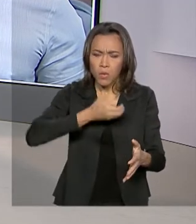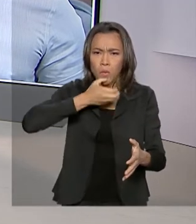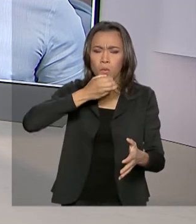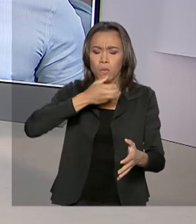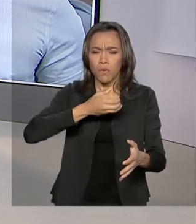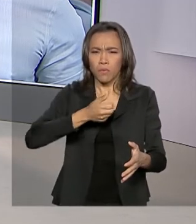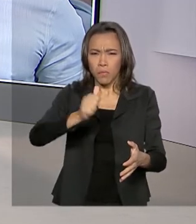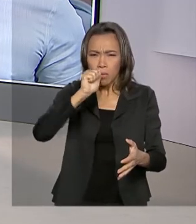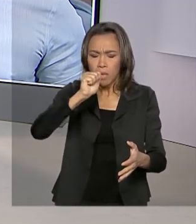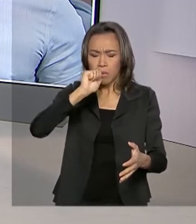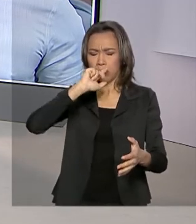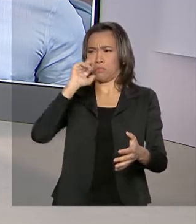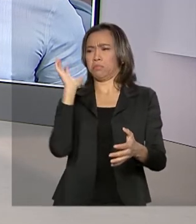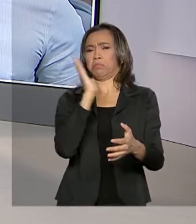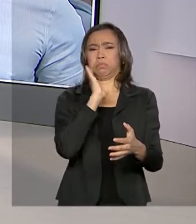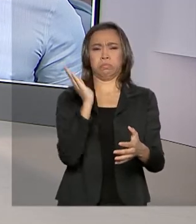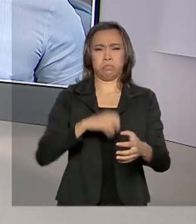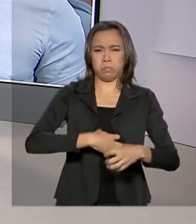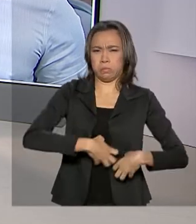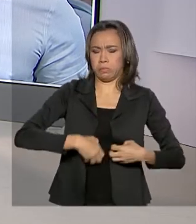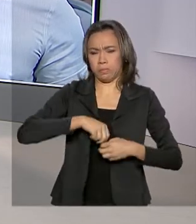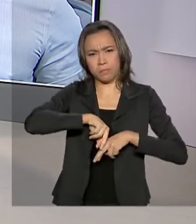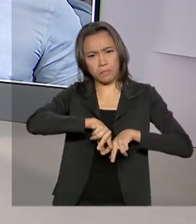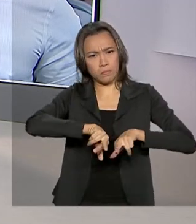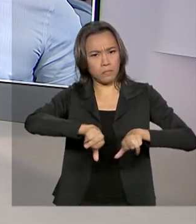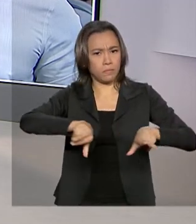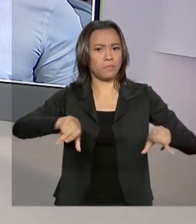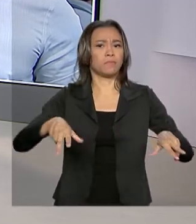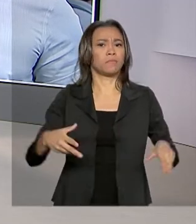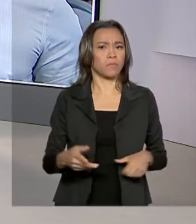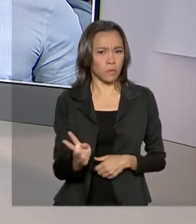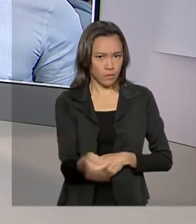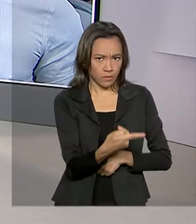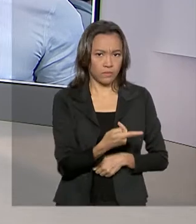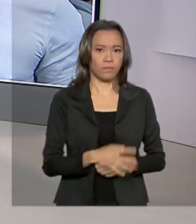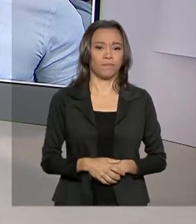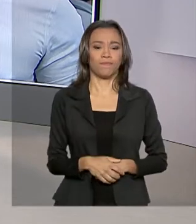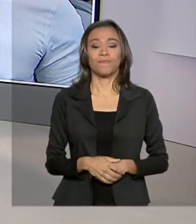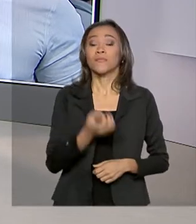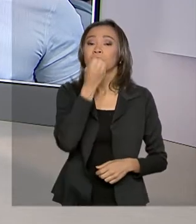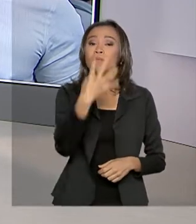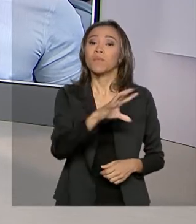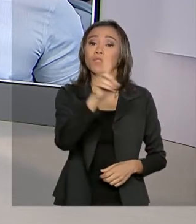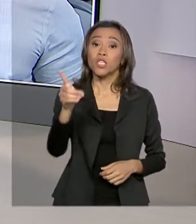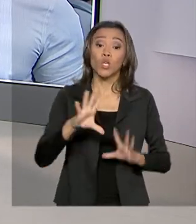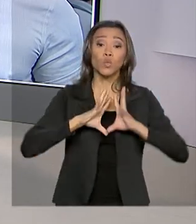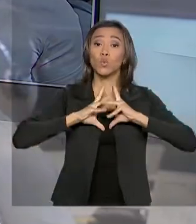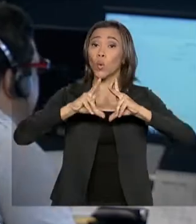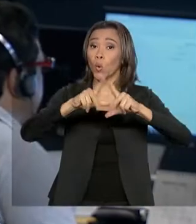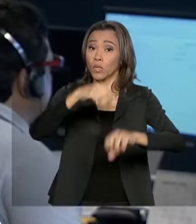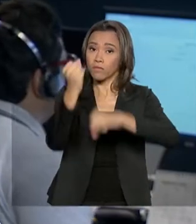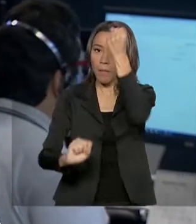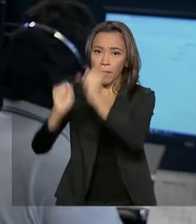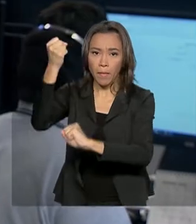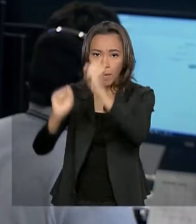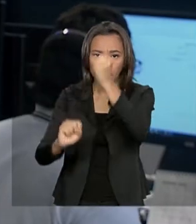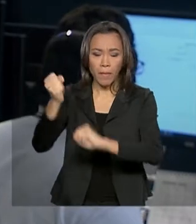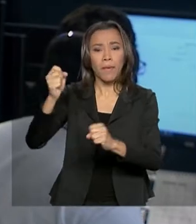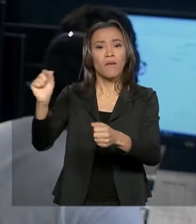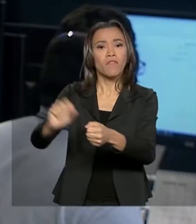Paulo, tem as informações para a gente. Bom dia, Dimas. Bom dia, Renata. Todos os produtos fabricados pela